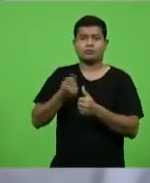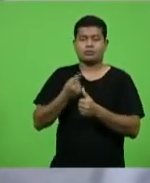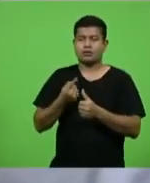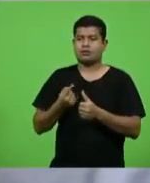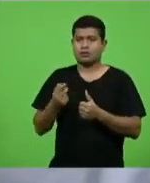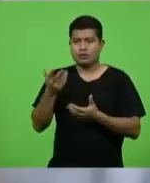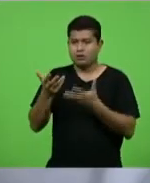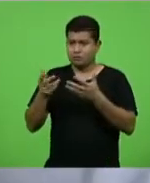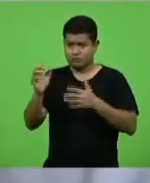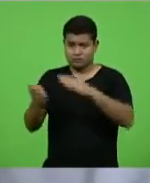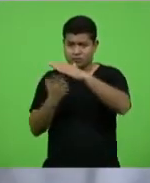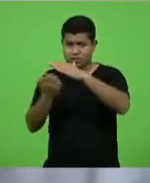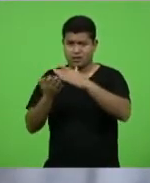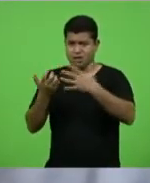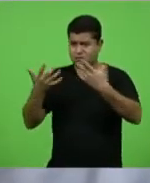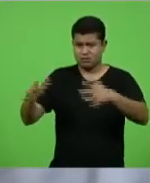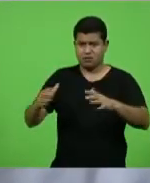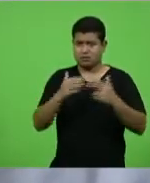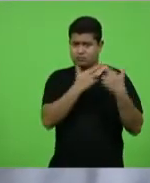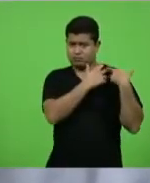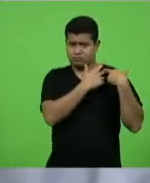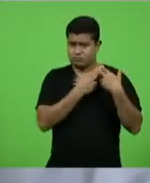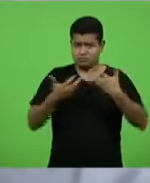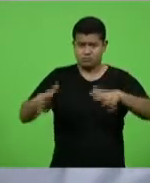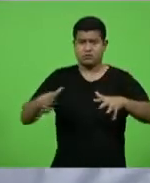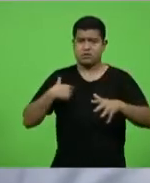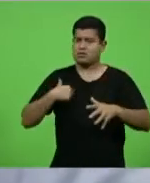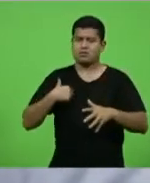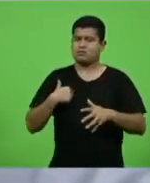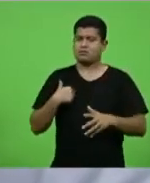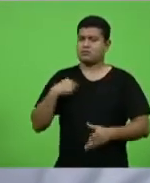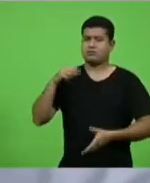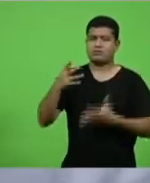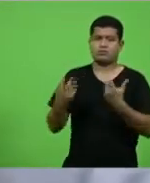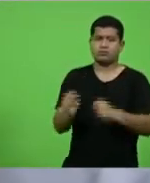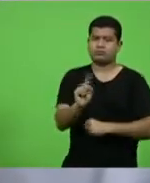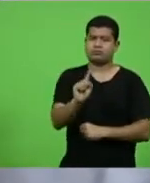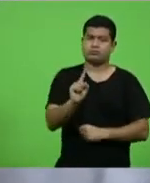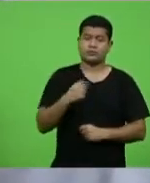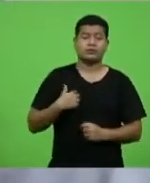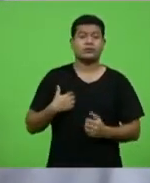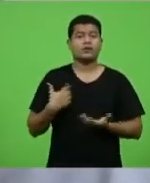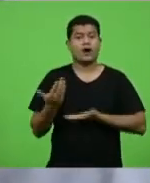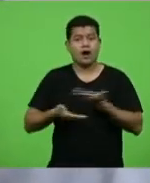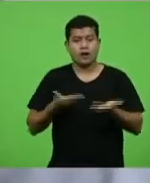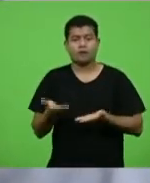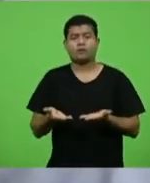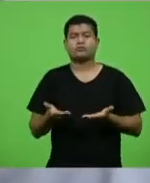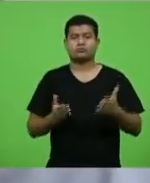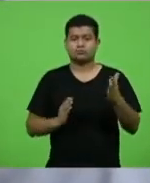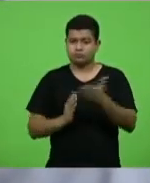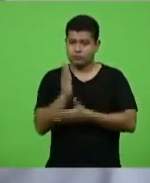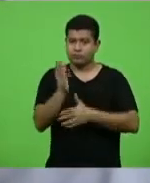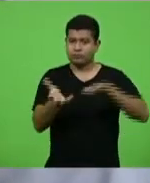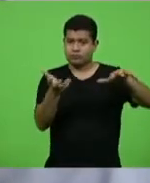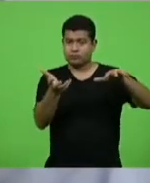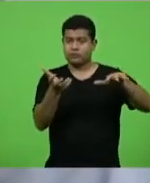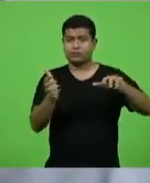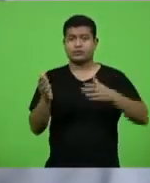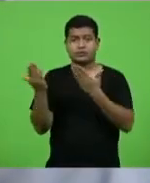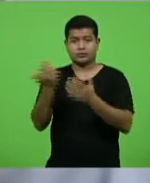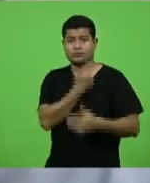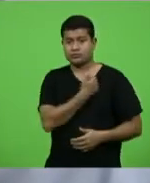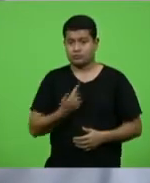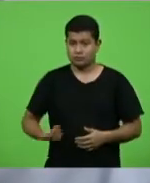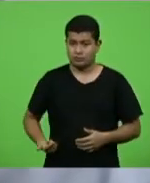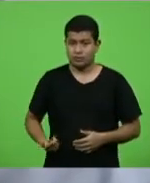empresa que disse que não se responsabiliza por efeitos adversos. Então, passou pelo Congresso e agora o presidente já autorizou a compra e